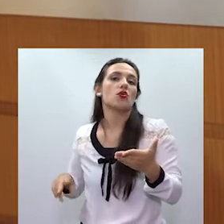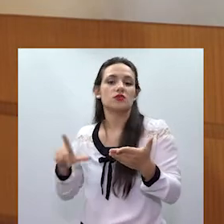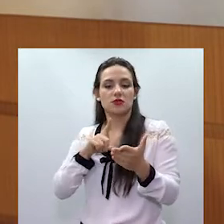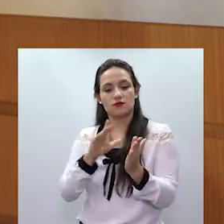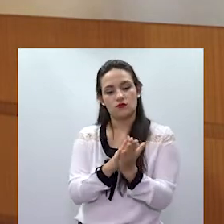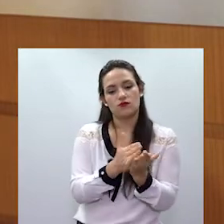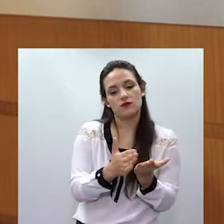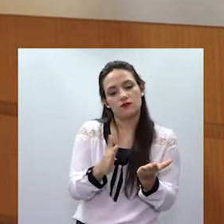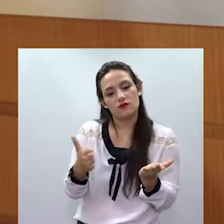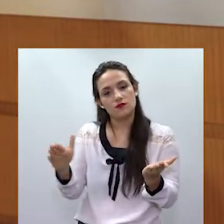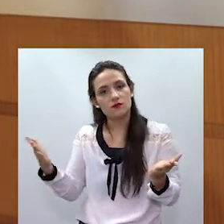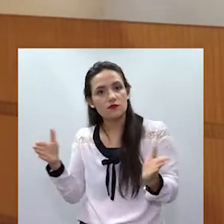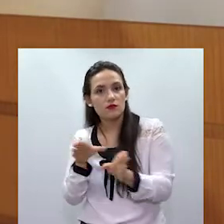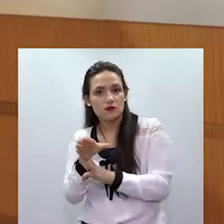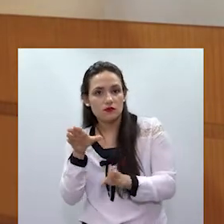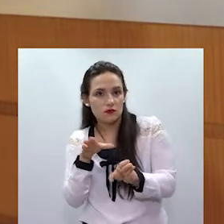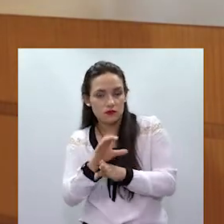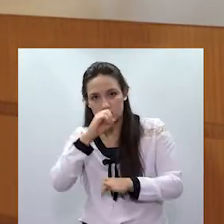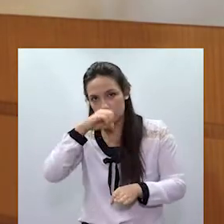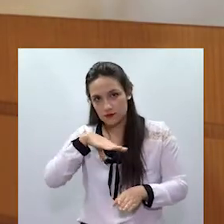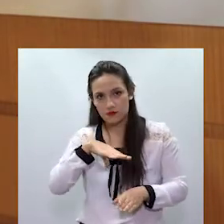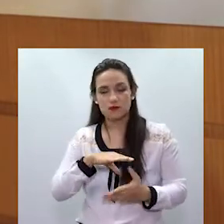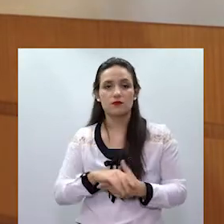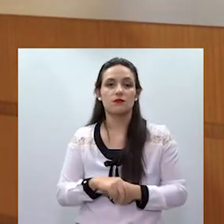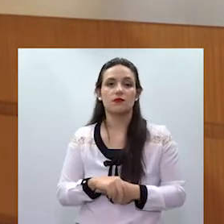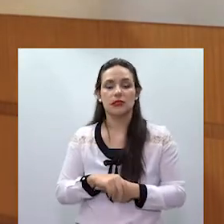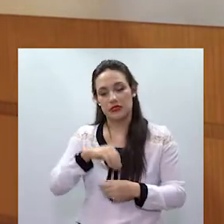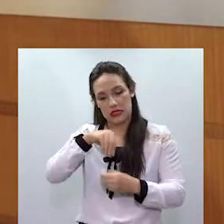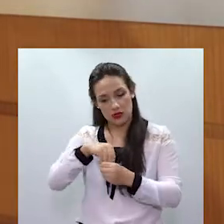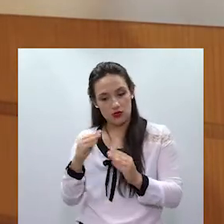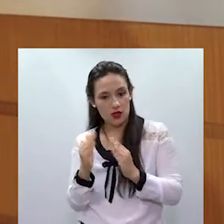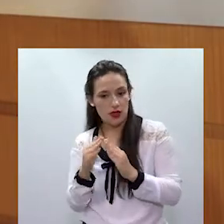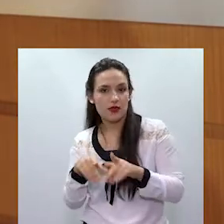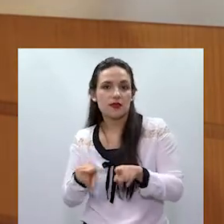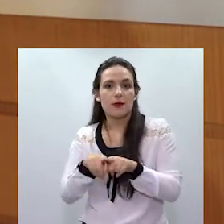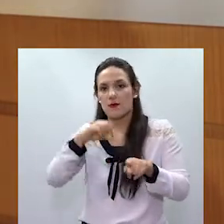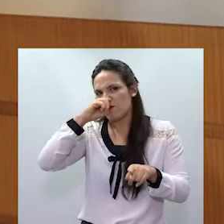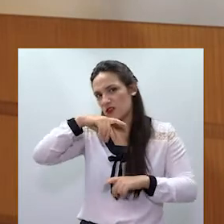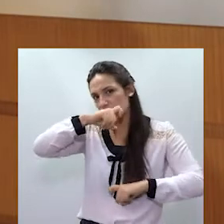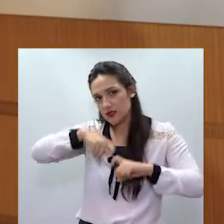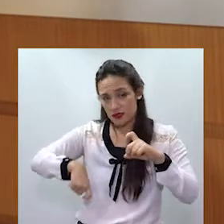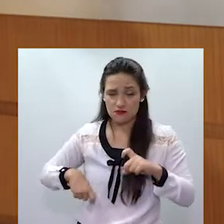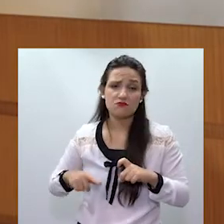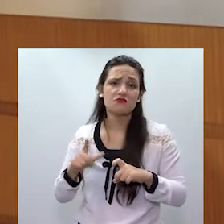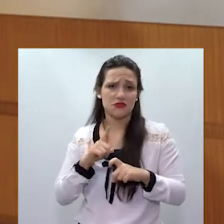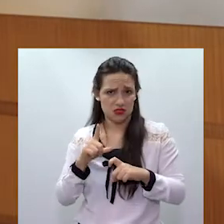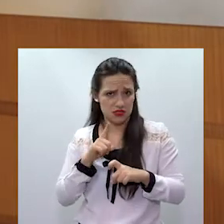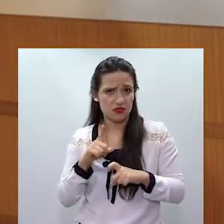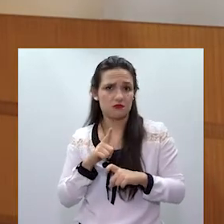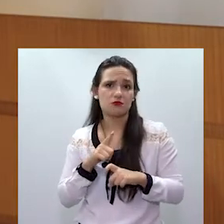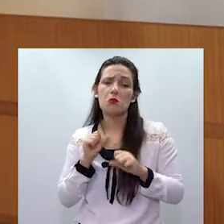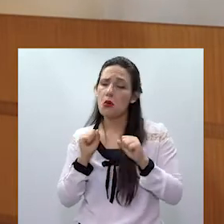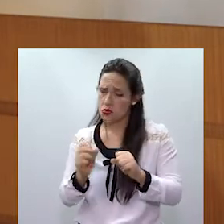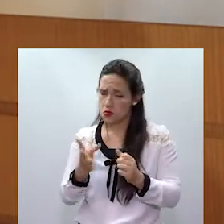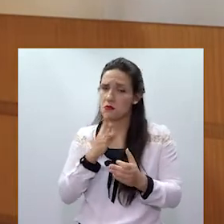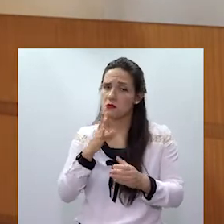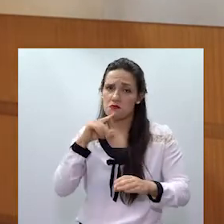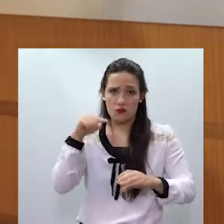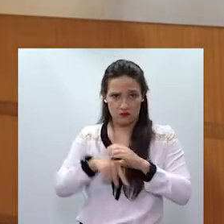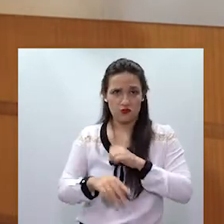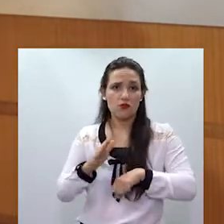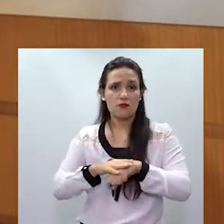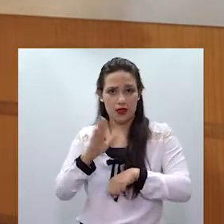relatórios para o período de pandemia, nós temos cartilhas que falam sobre violência doméstica, sobre violência sexual.